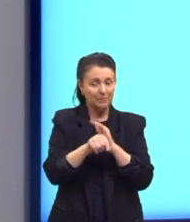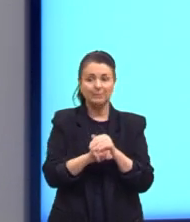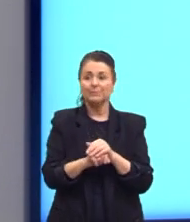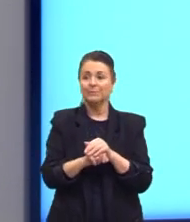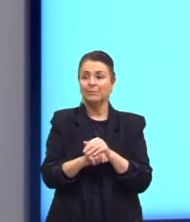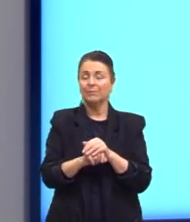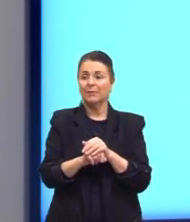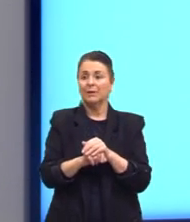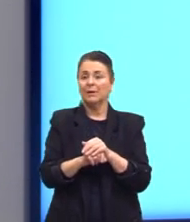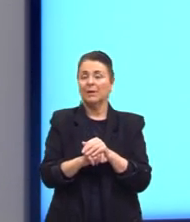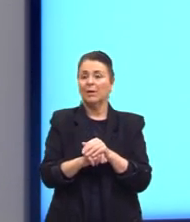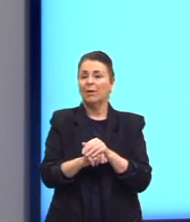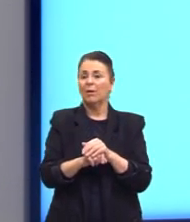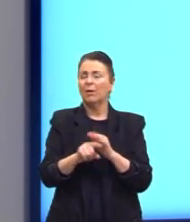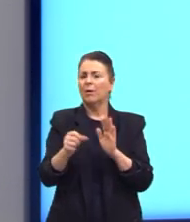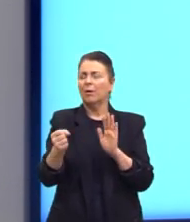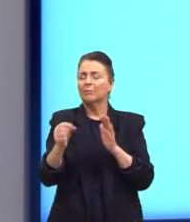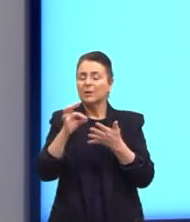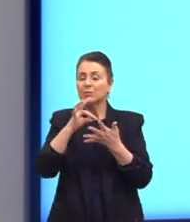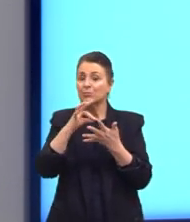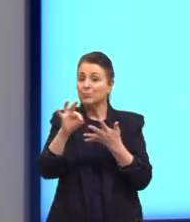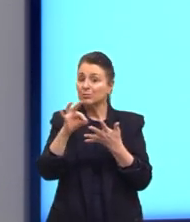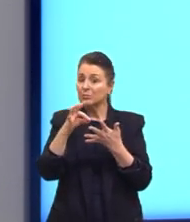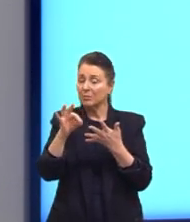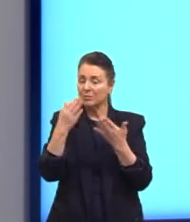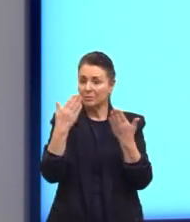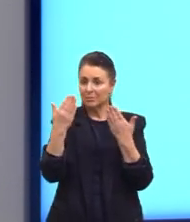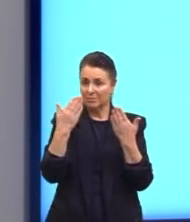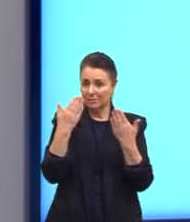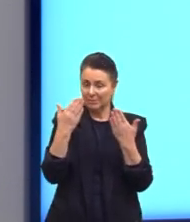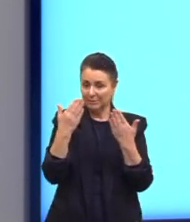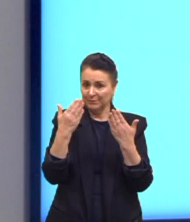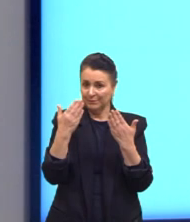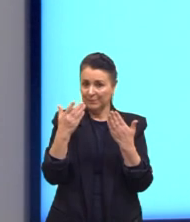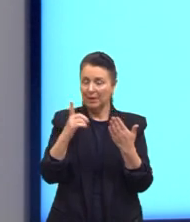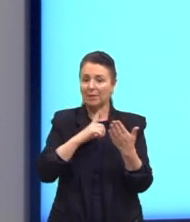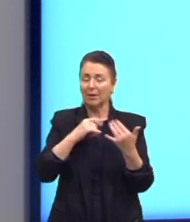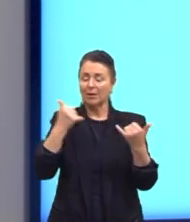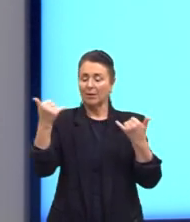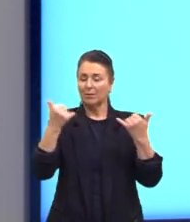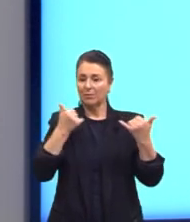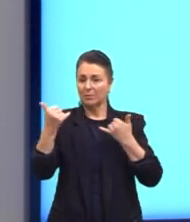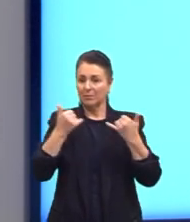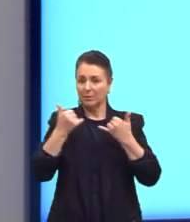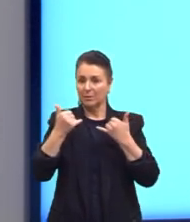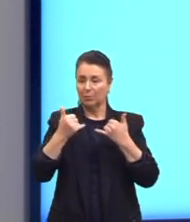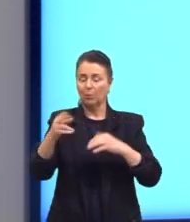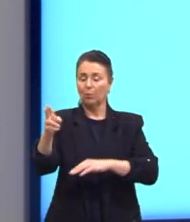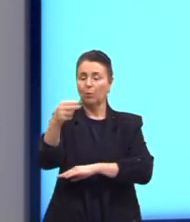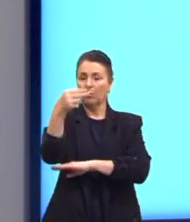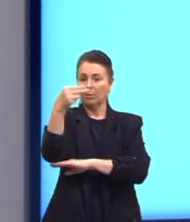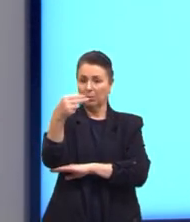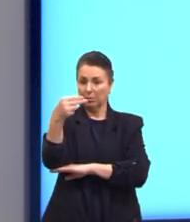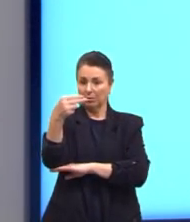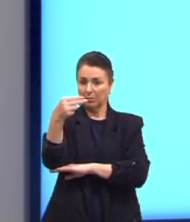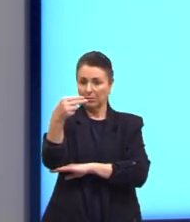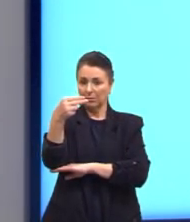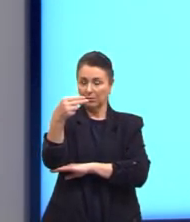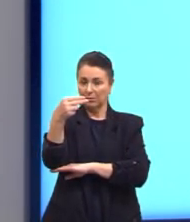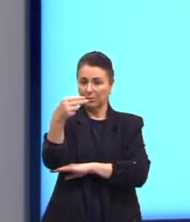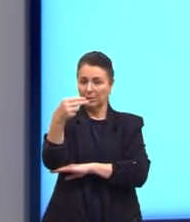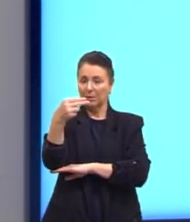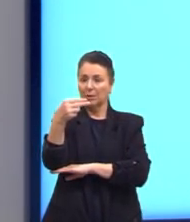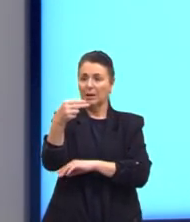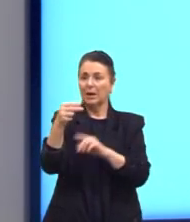Aqui, eu marquei, tá? Destaquei para a gente analisar. A gente tem a informação ali que o hotel, ele fica ali, né?